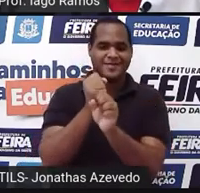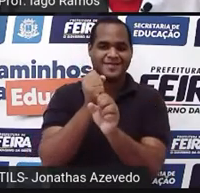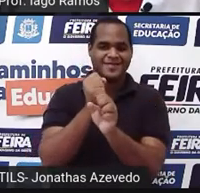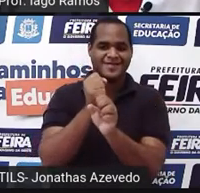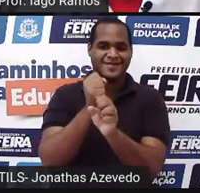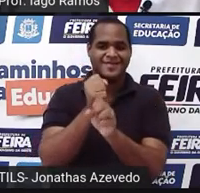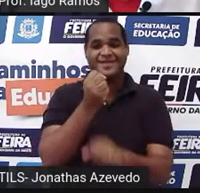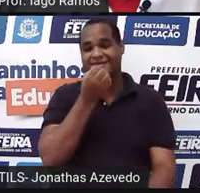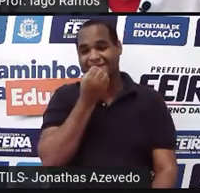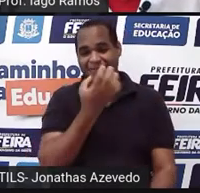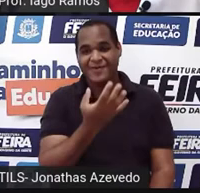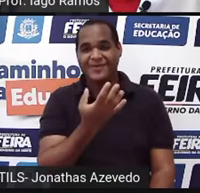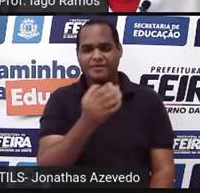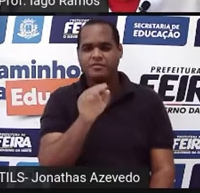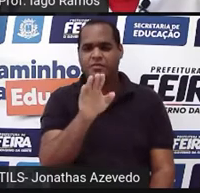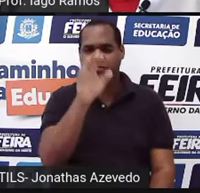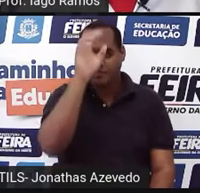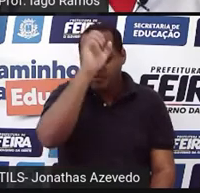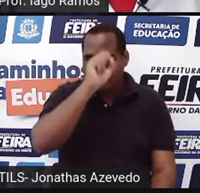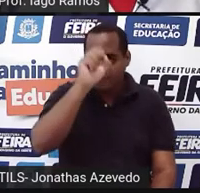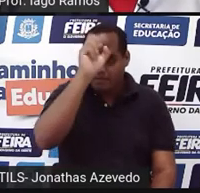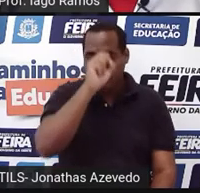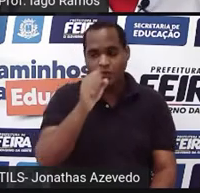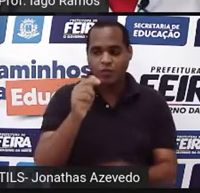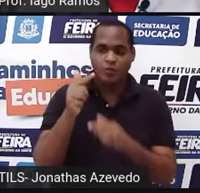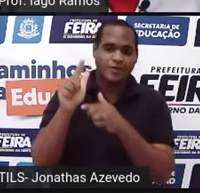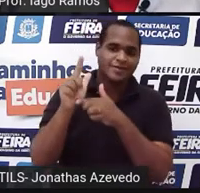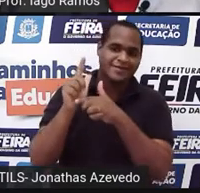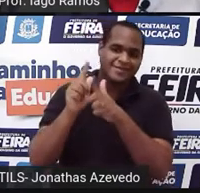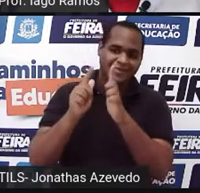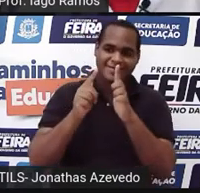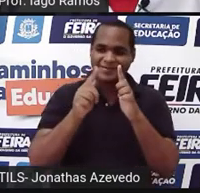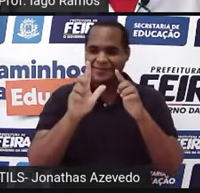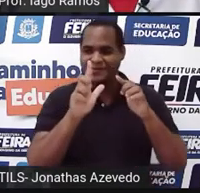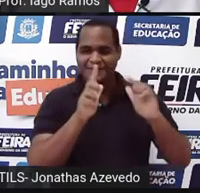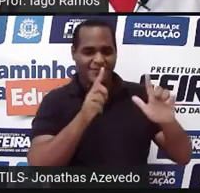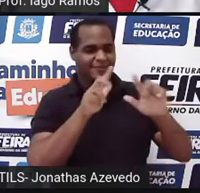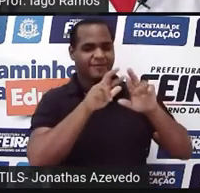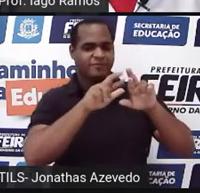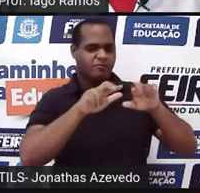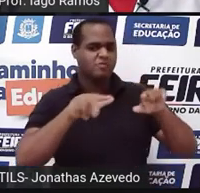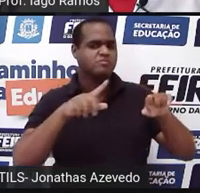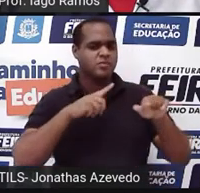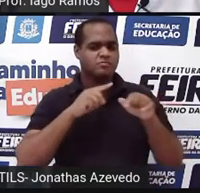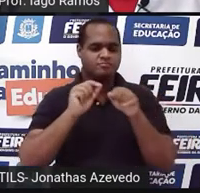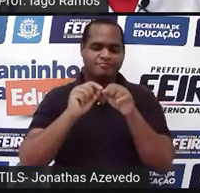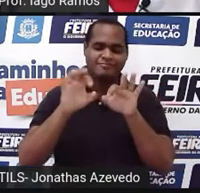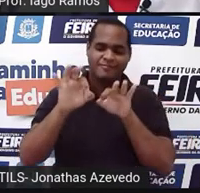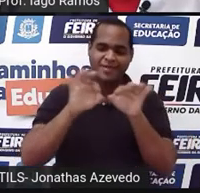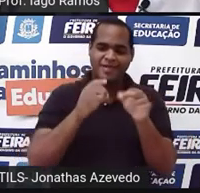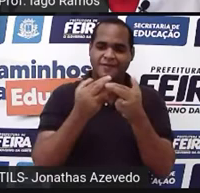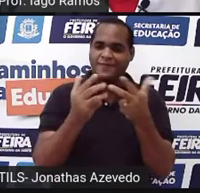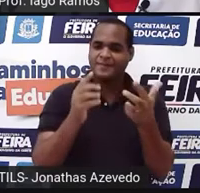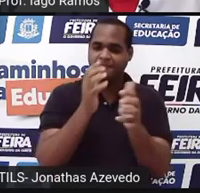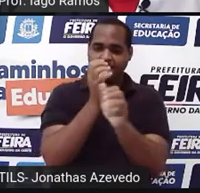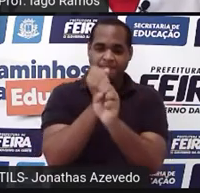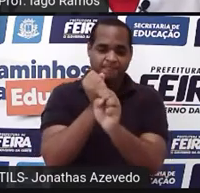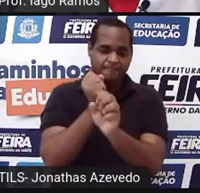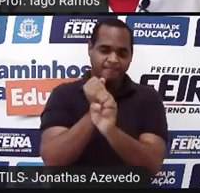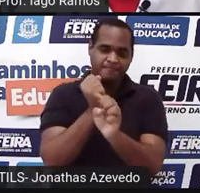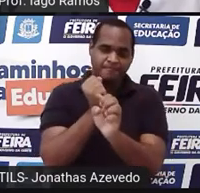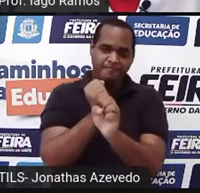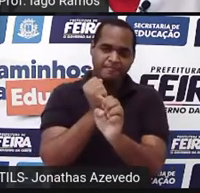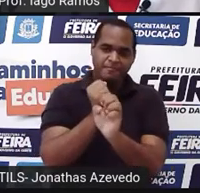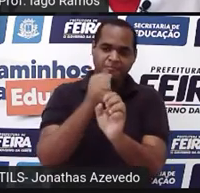aí. E aprender outras formas, né, de fazermos esses cálculos, tá?